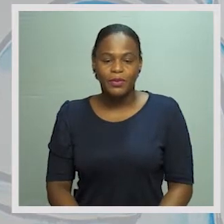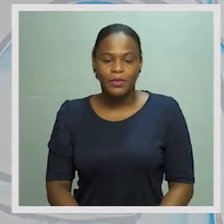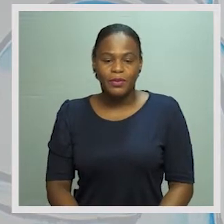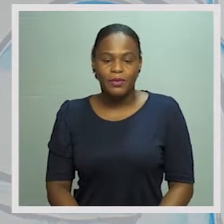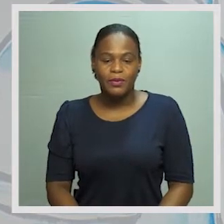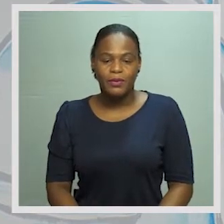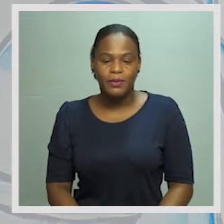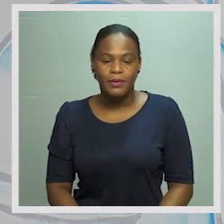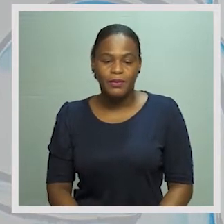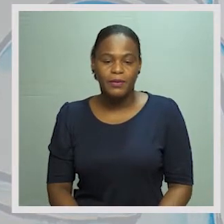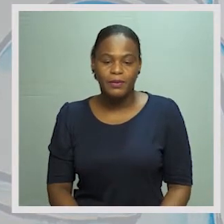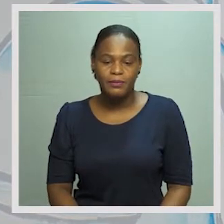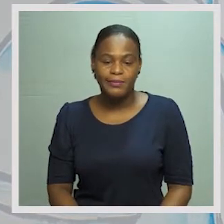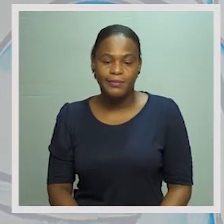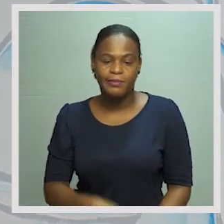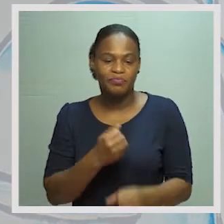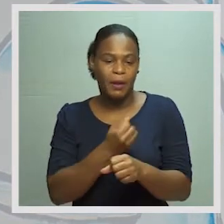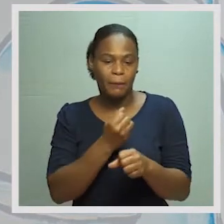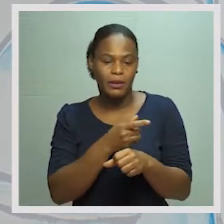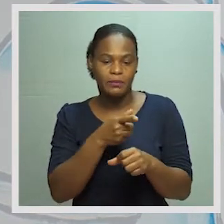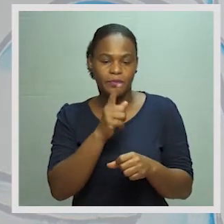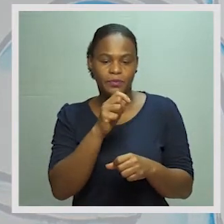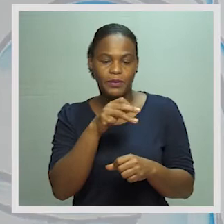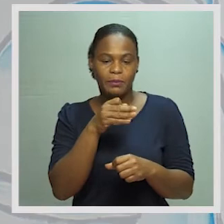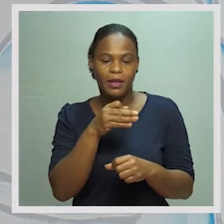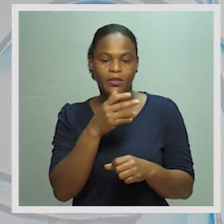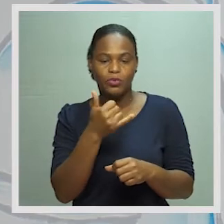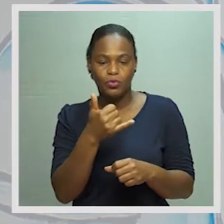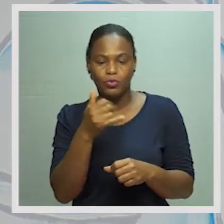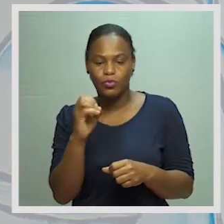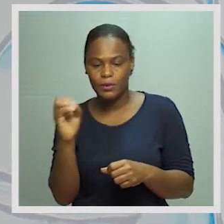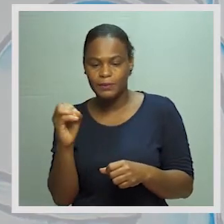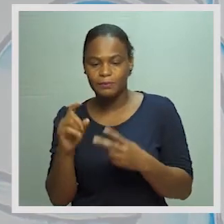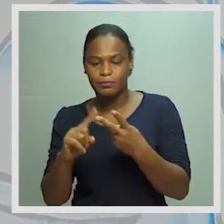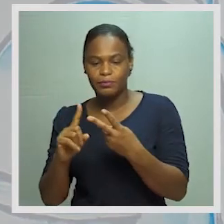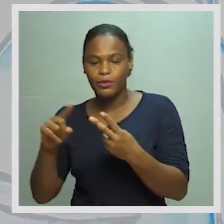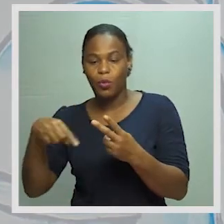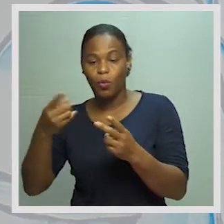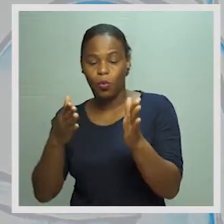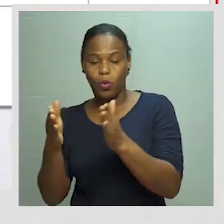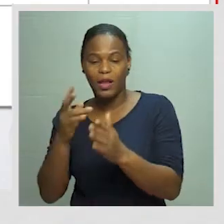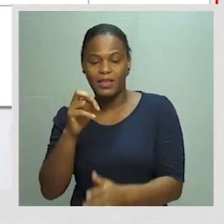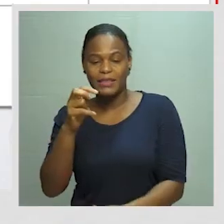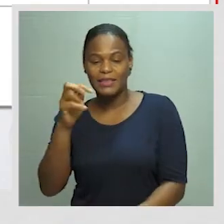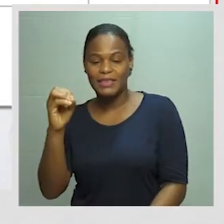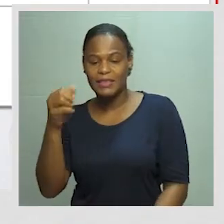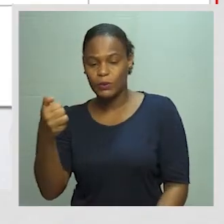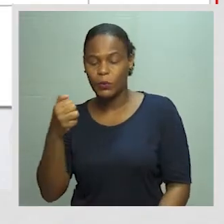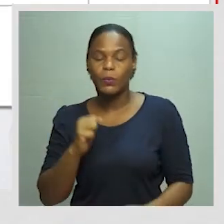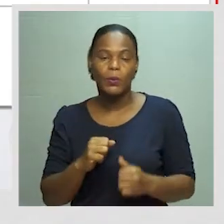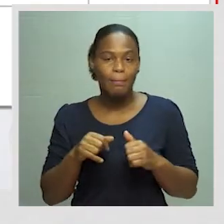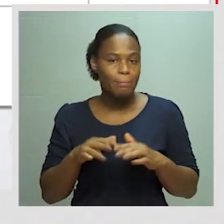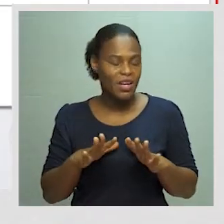Aqui, em empregos, dá 200. Aqui, vocês estão a ver que dá 305.